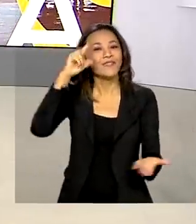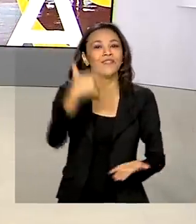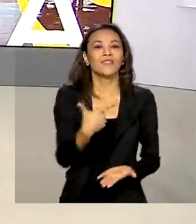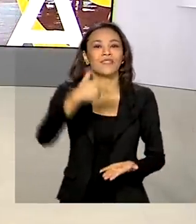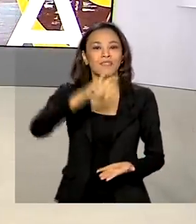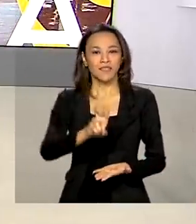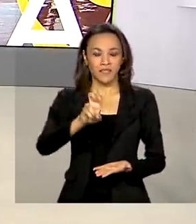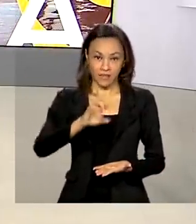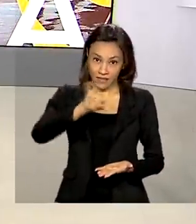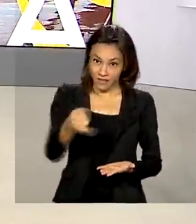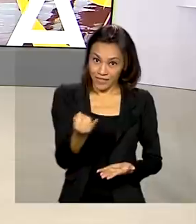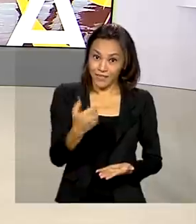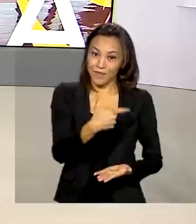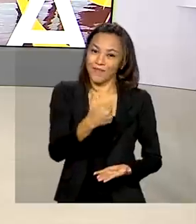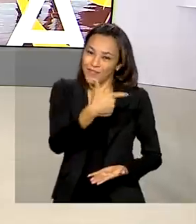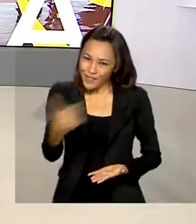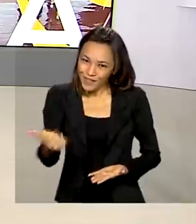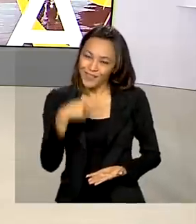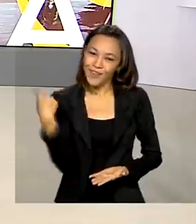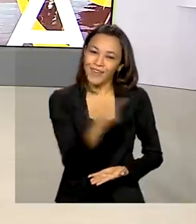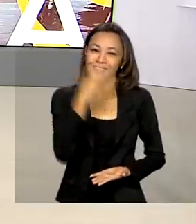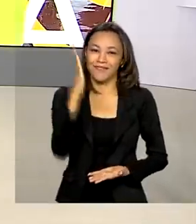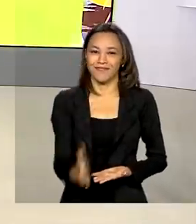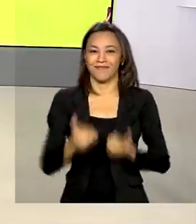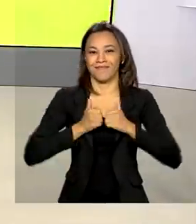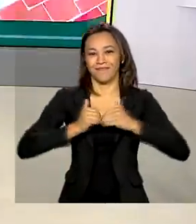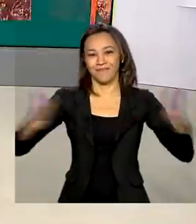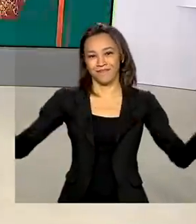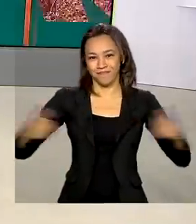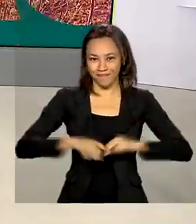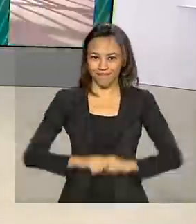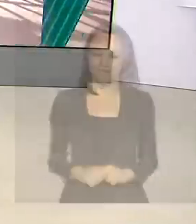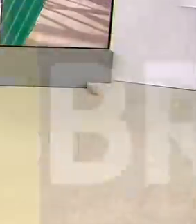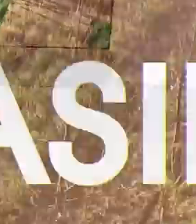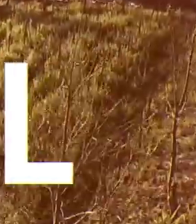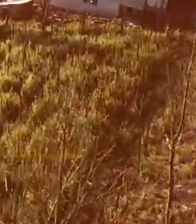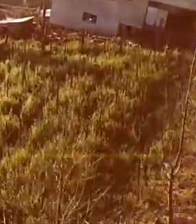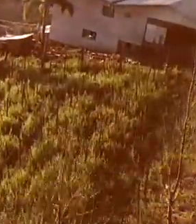de janeiro de 2021. Brasil em dia já está no ar.